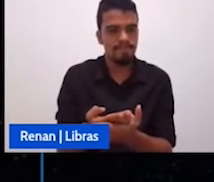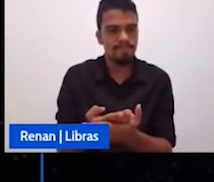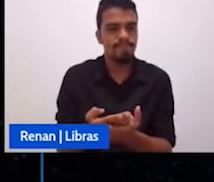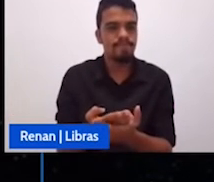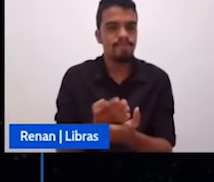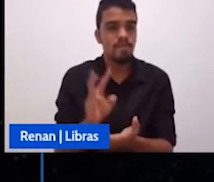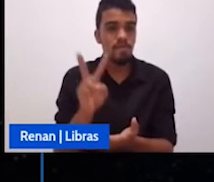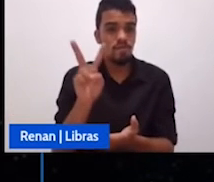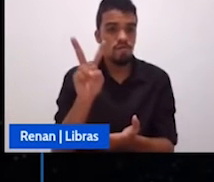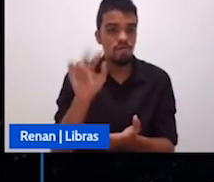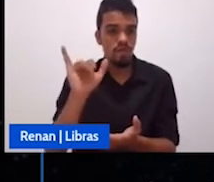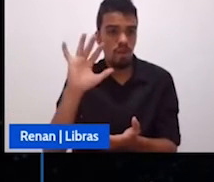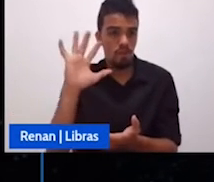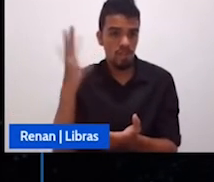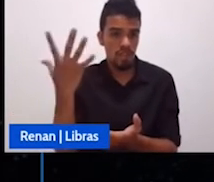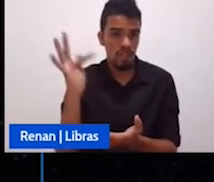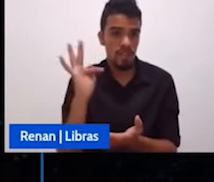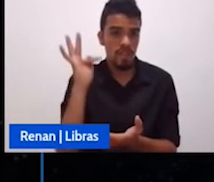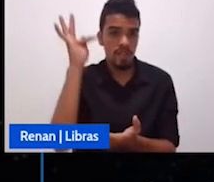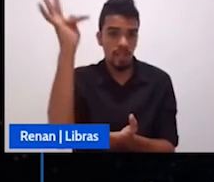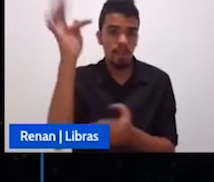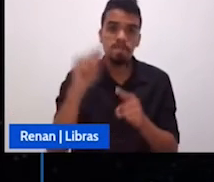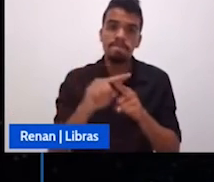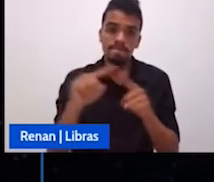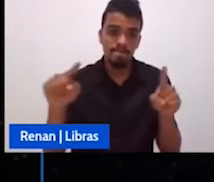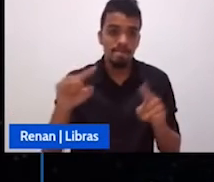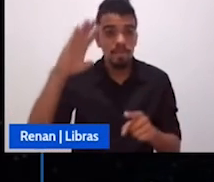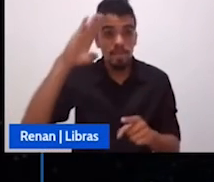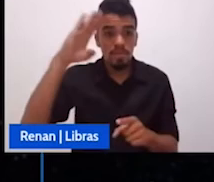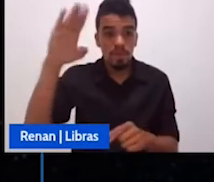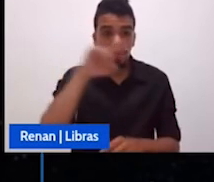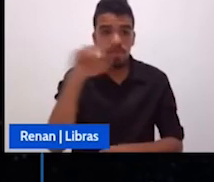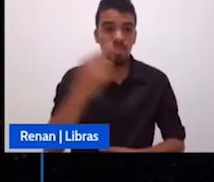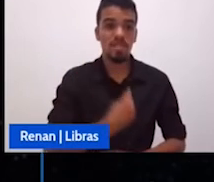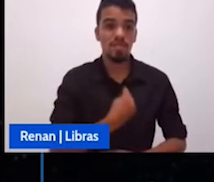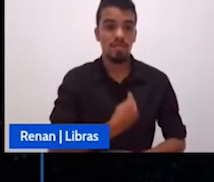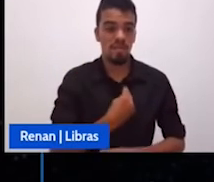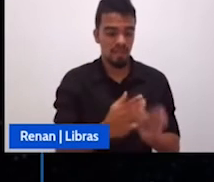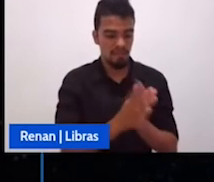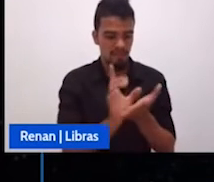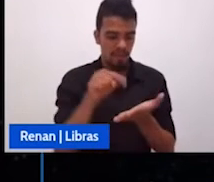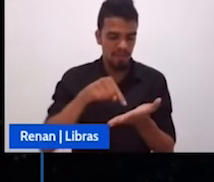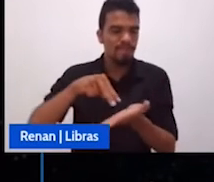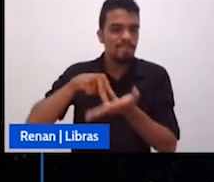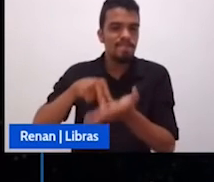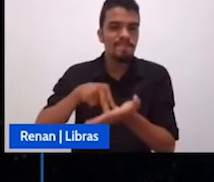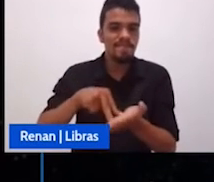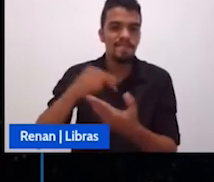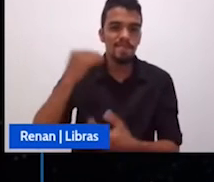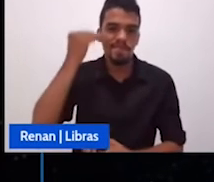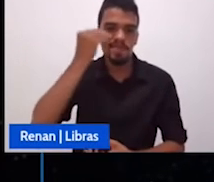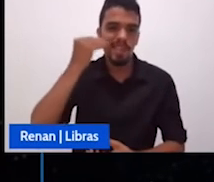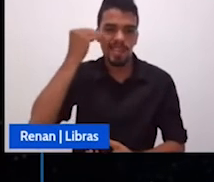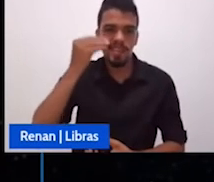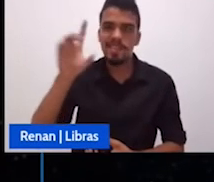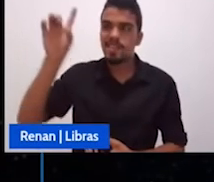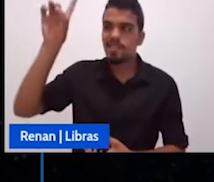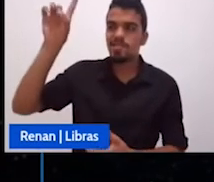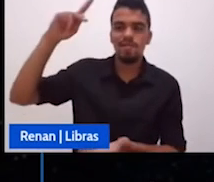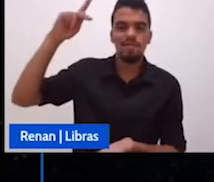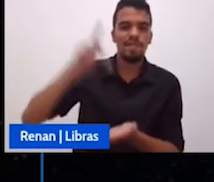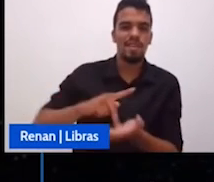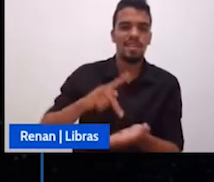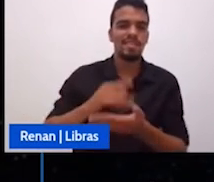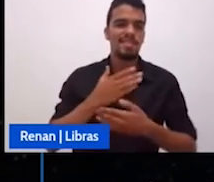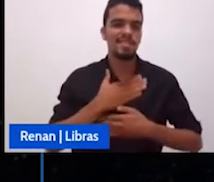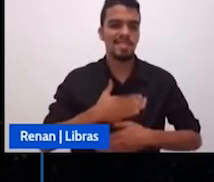você esteja firmemente estabelecido na palavra de Deus e que você viva uma experiência verdadeira com Cristo de descansar